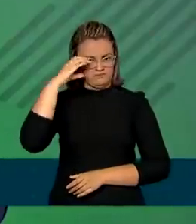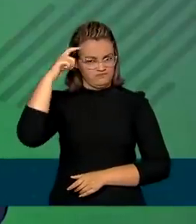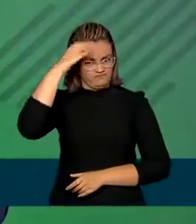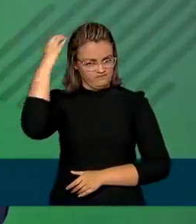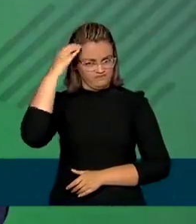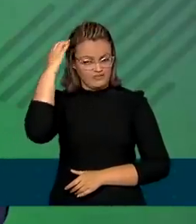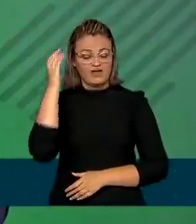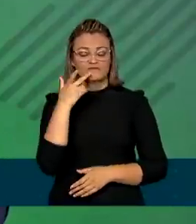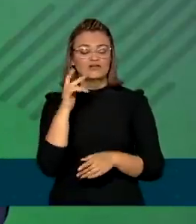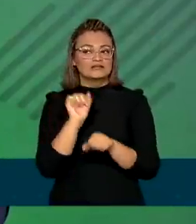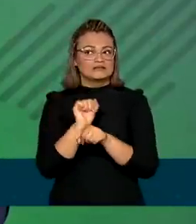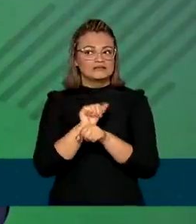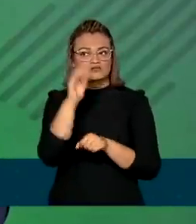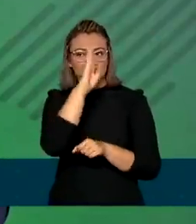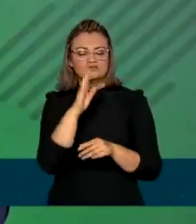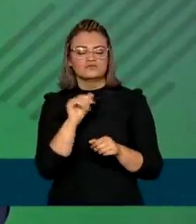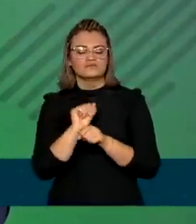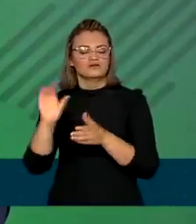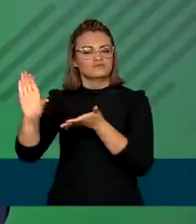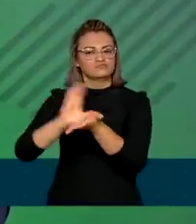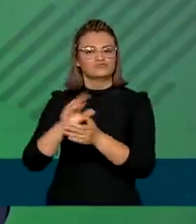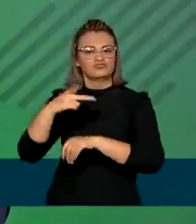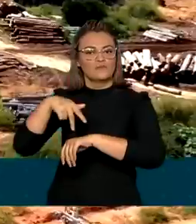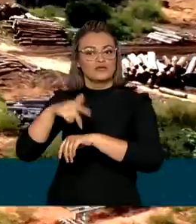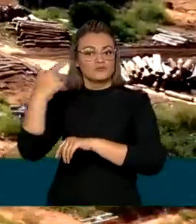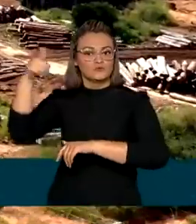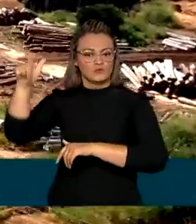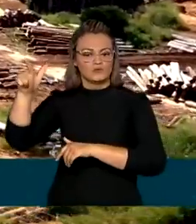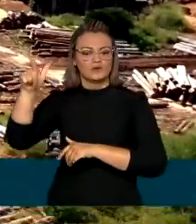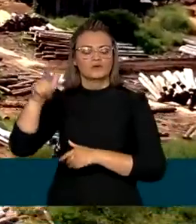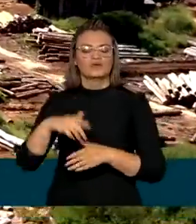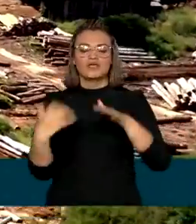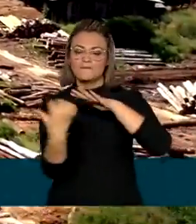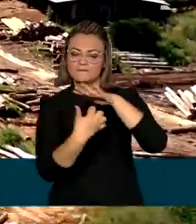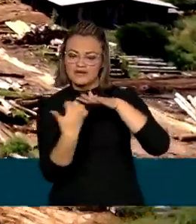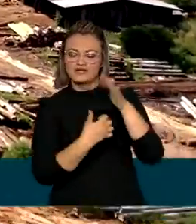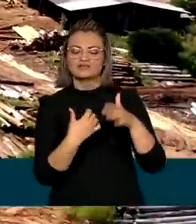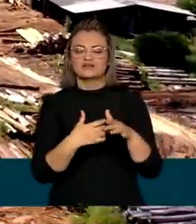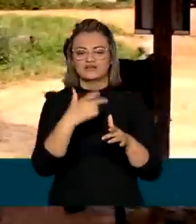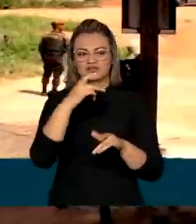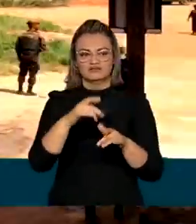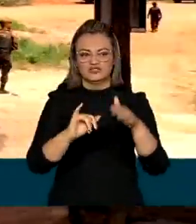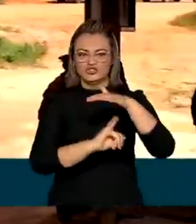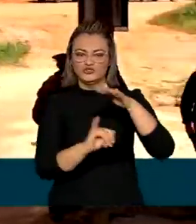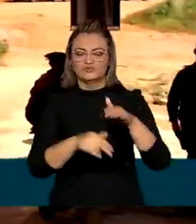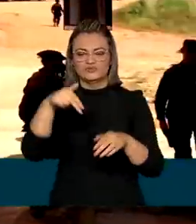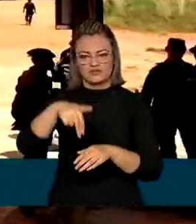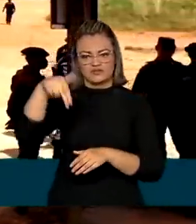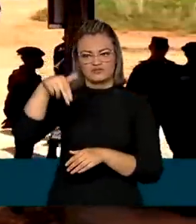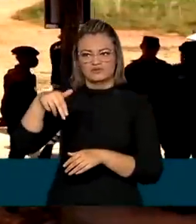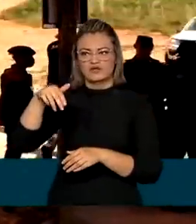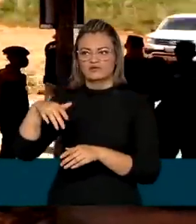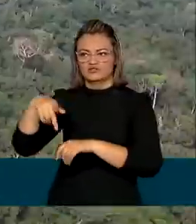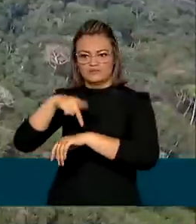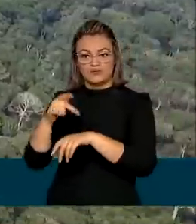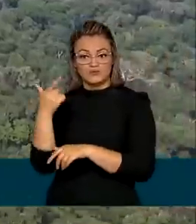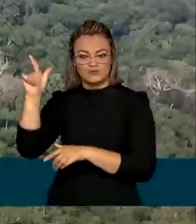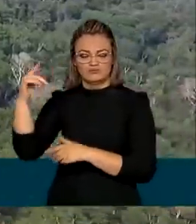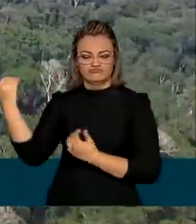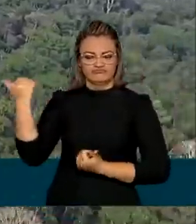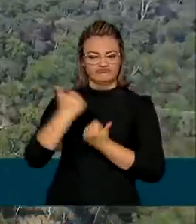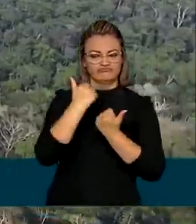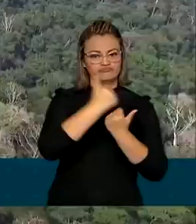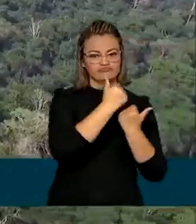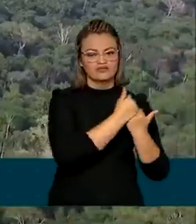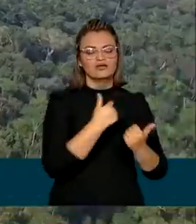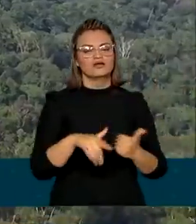ainda que o Brasil espera a contribuição financeira de outros países, de empresas e de entidades nacionais e estrangeiras para